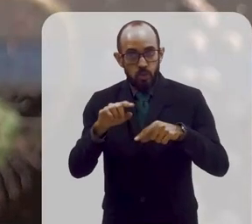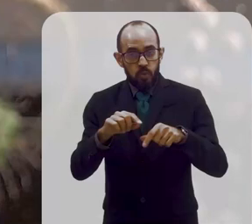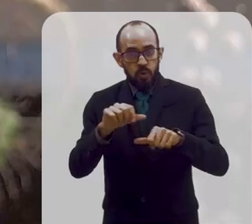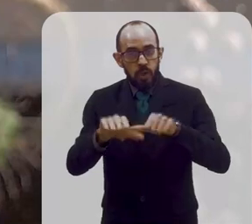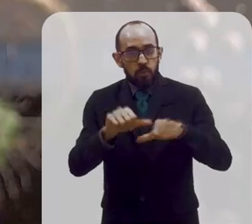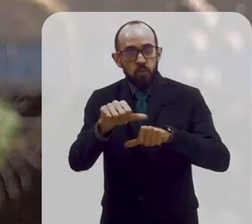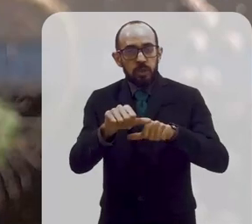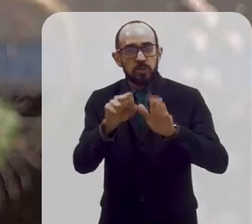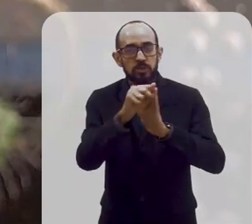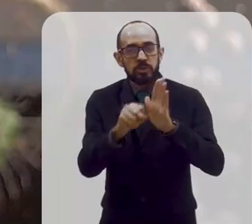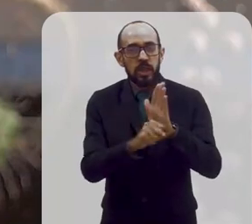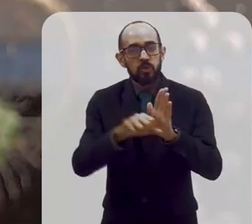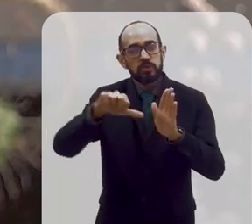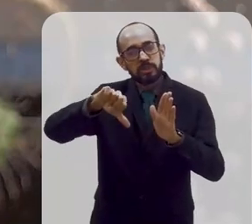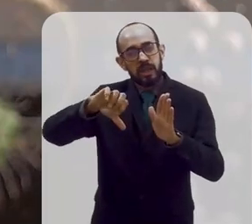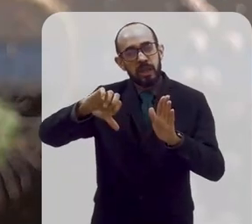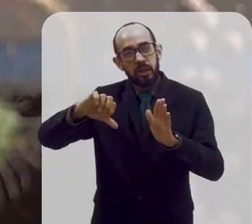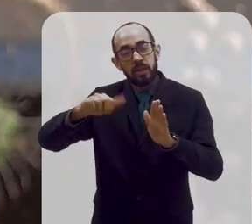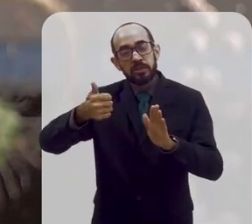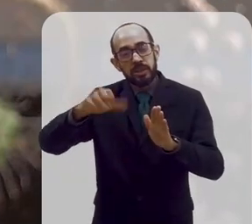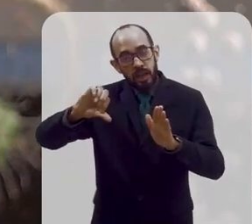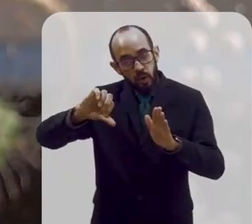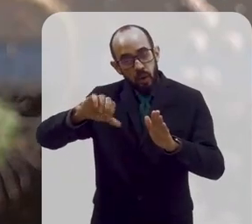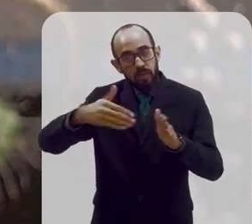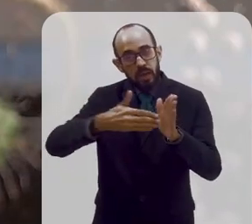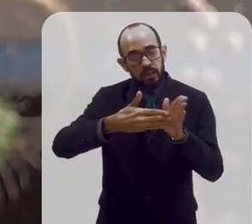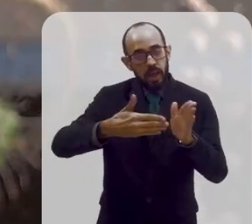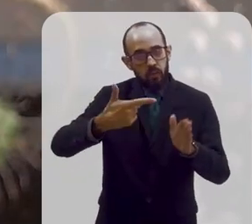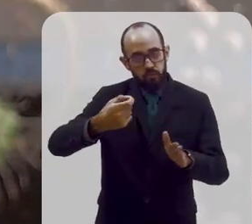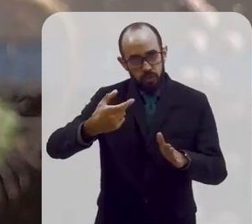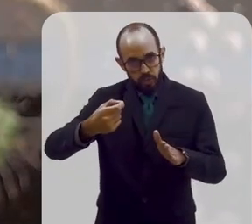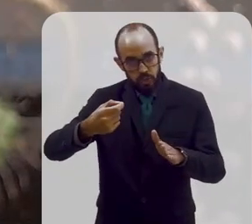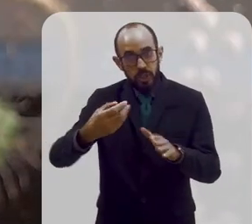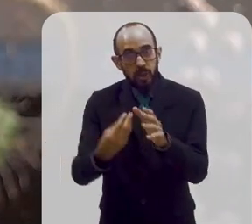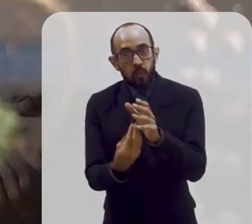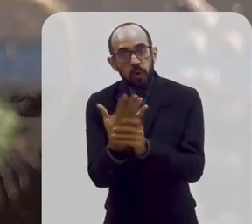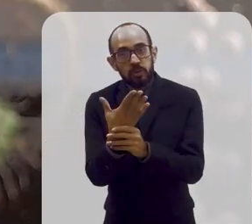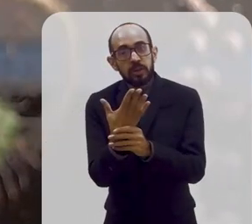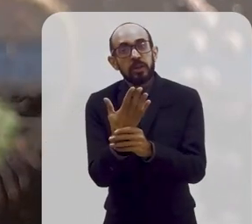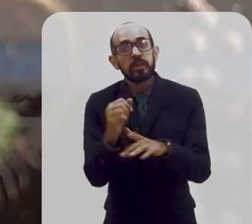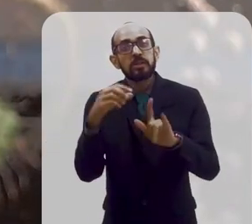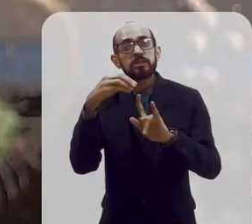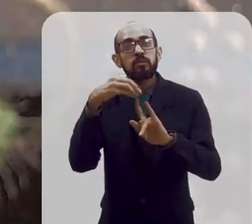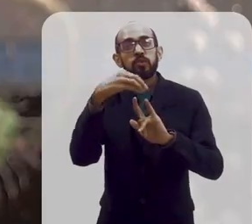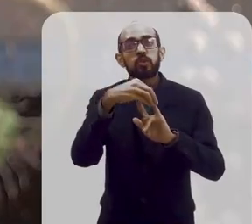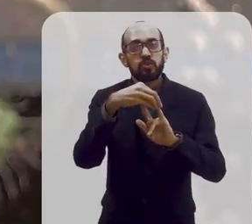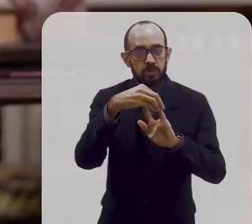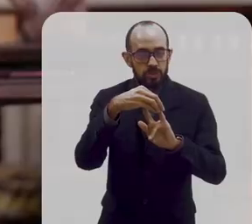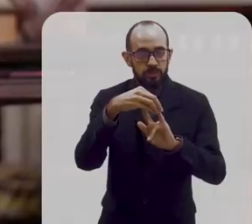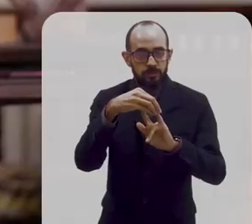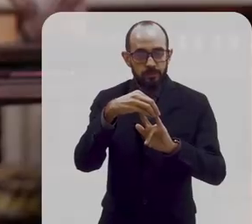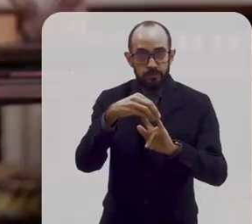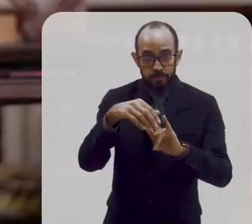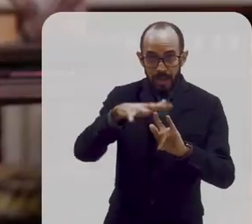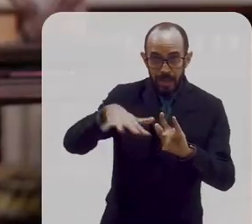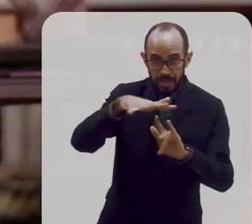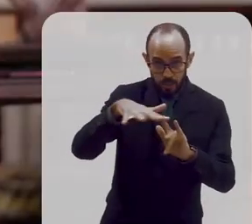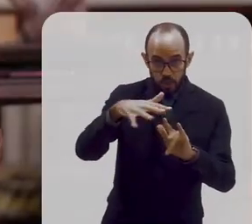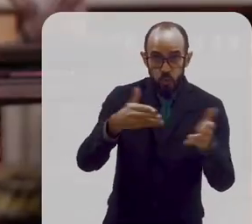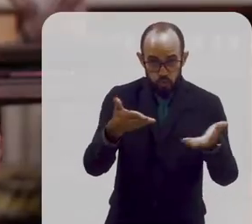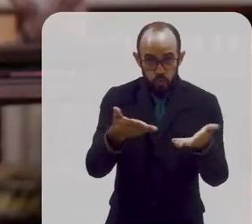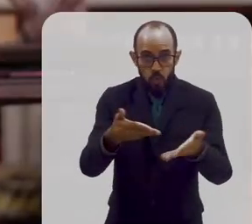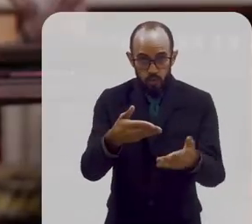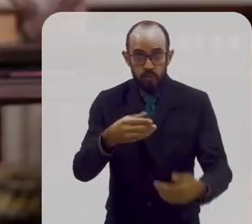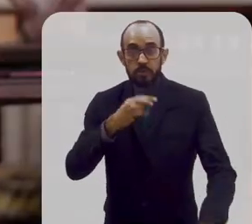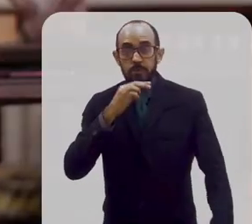na virada do século XIX para o século XX, que é o momento em que a Fiocruz é construída, ela é criada nesse período. A região de Manguinhos,